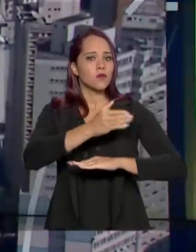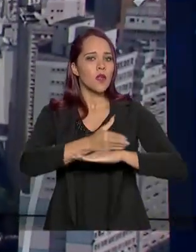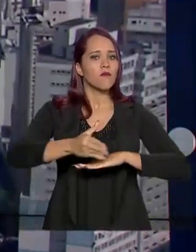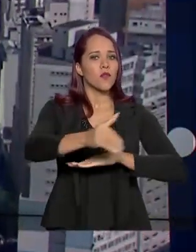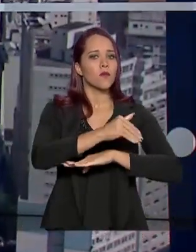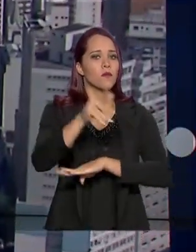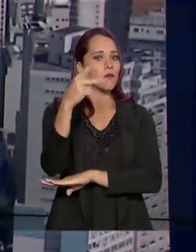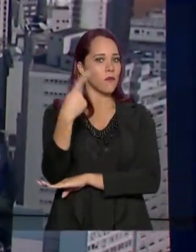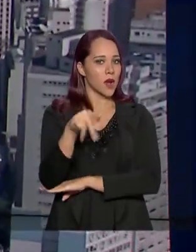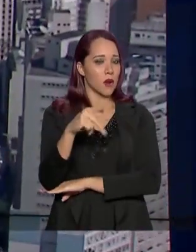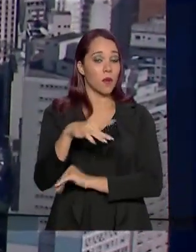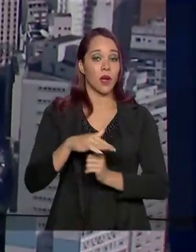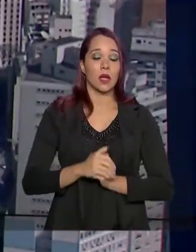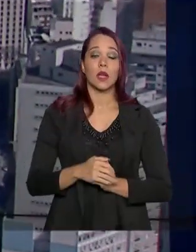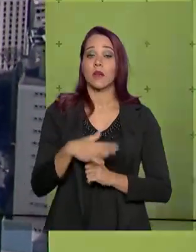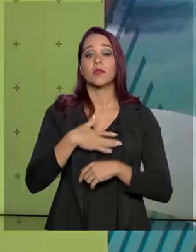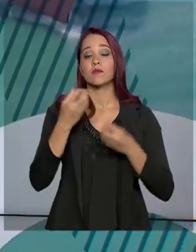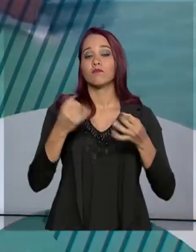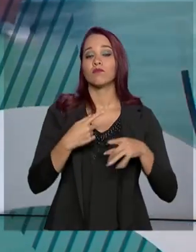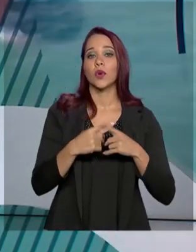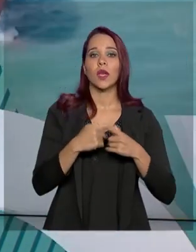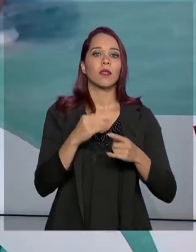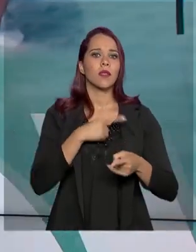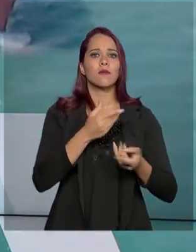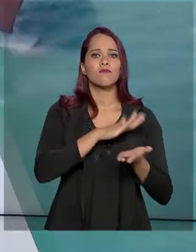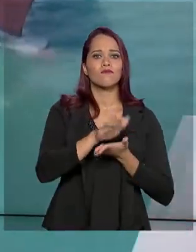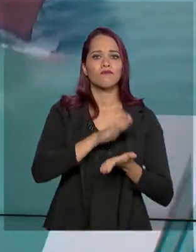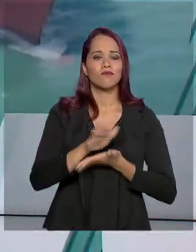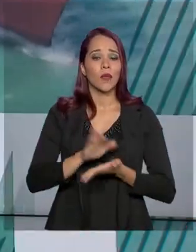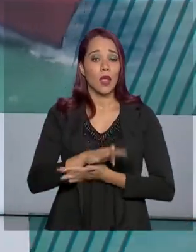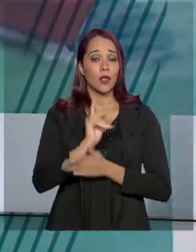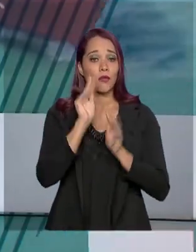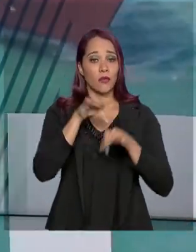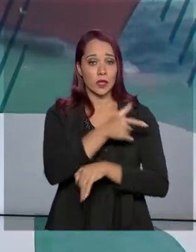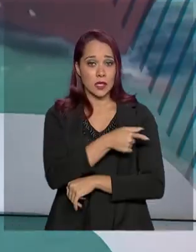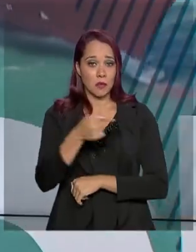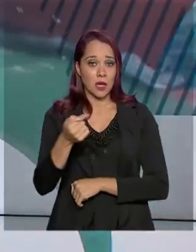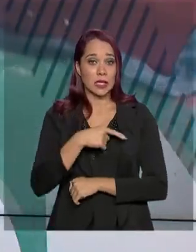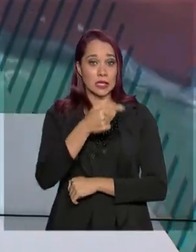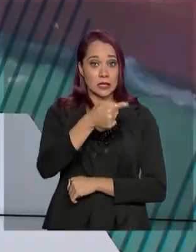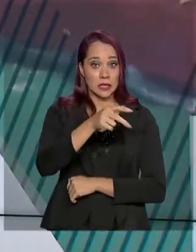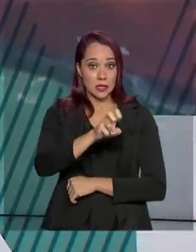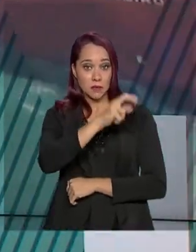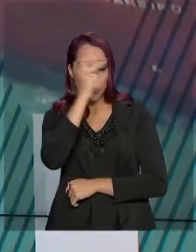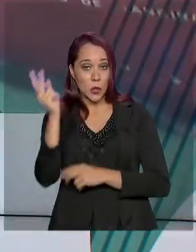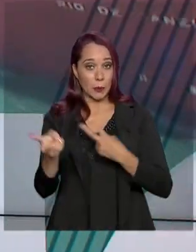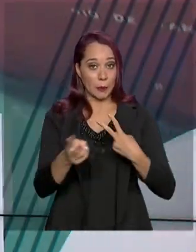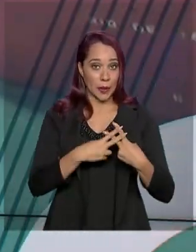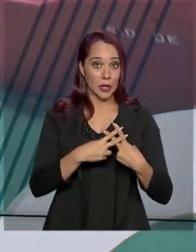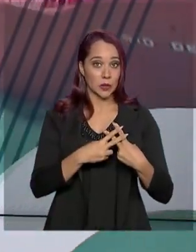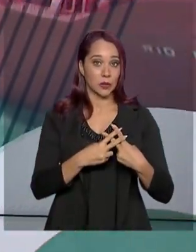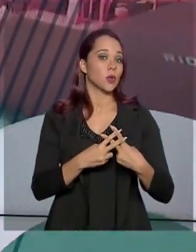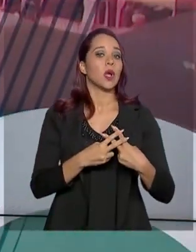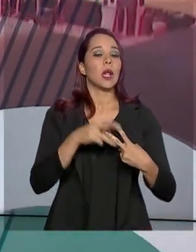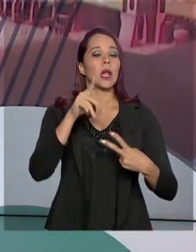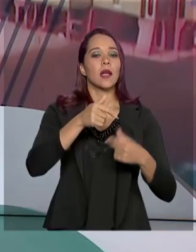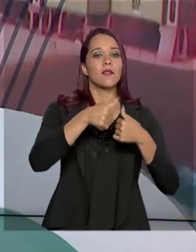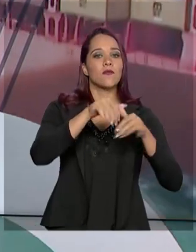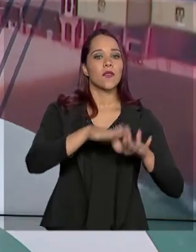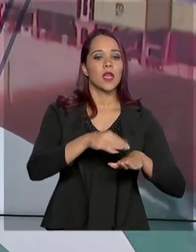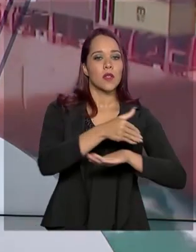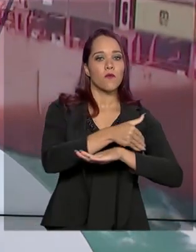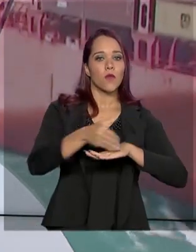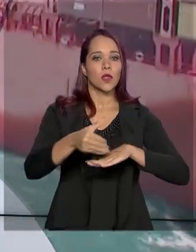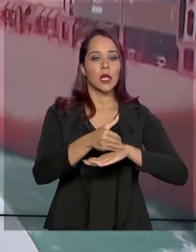o Paraguai. A medida foi tomada após a fuga, no fim de semana, de 75 presos de uma penitenciária que fica na